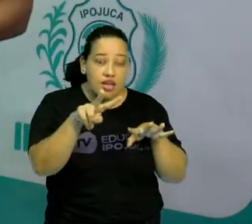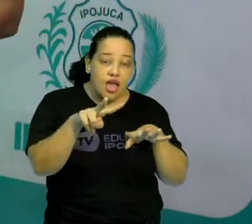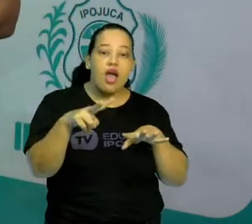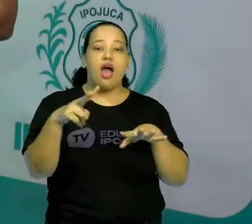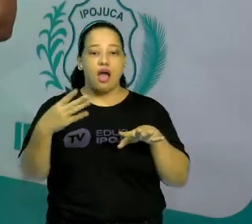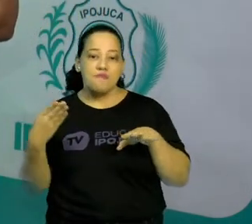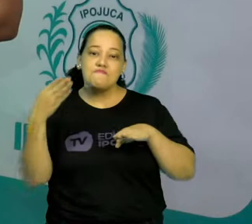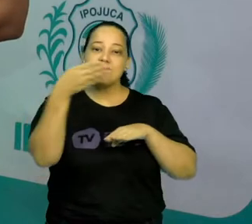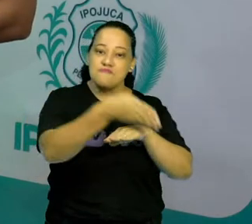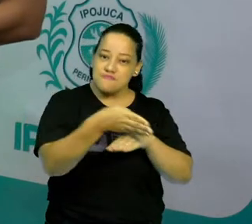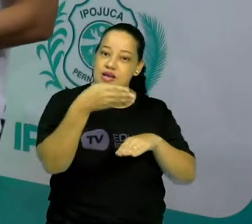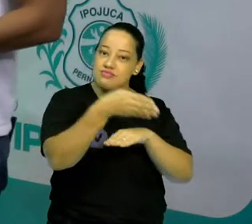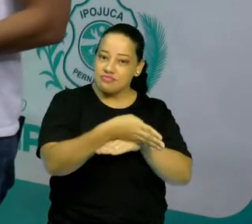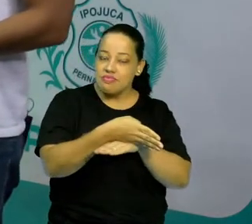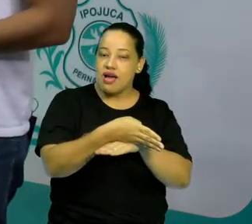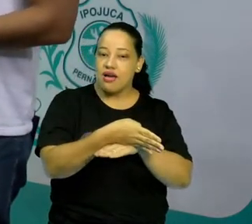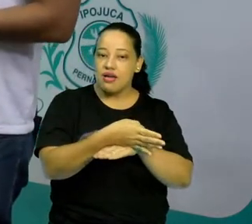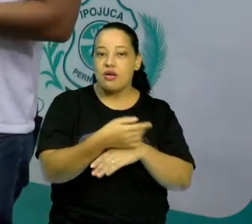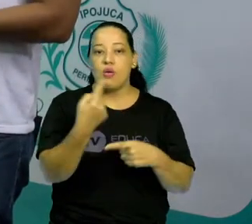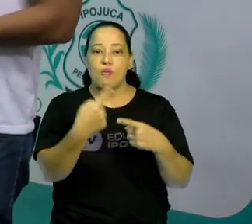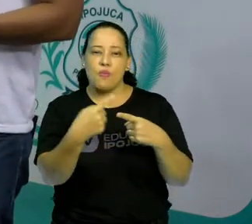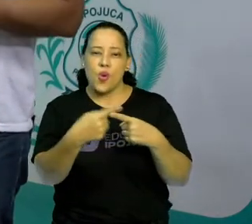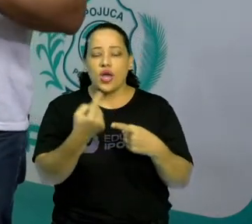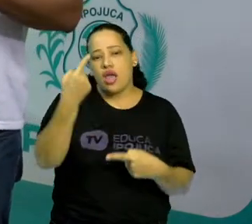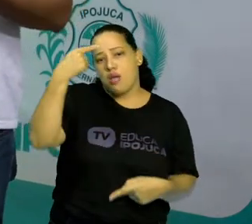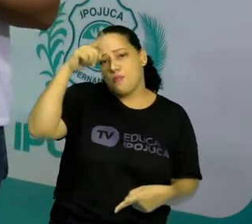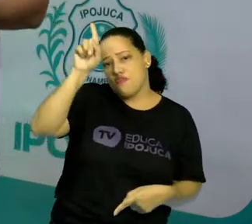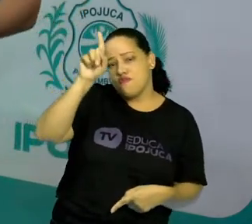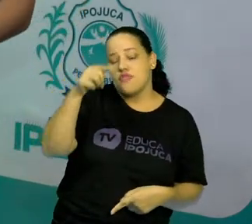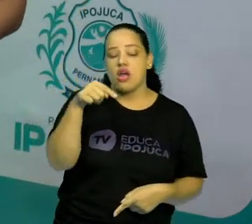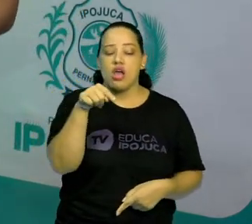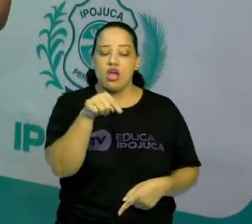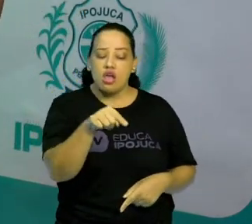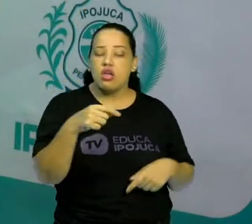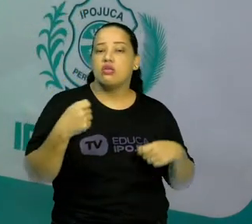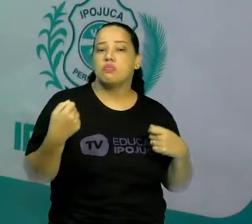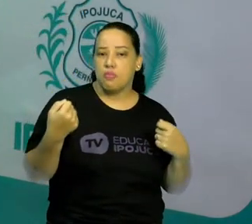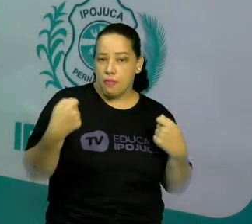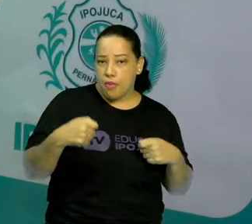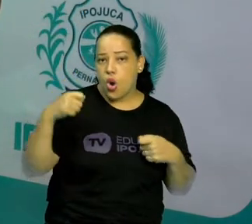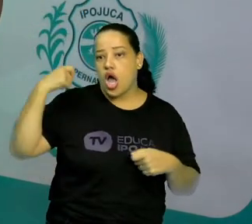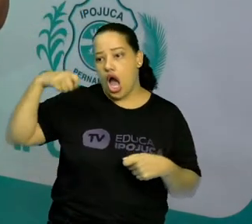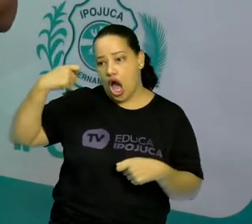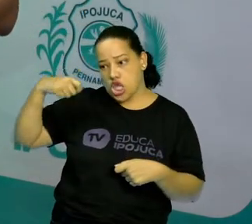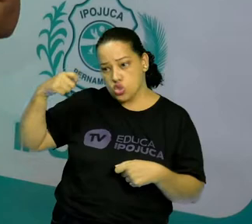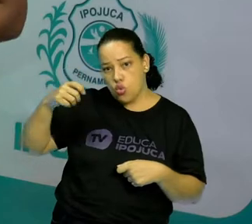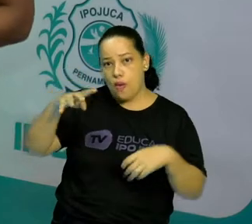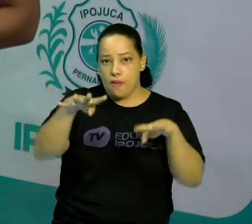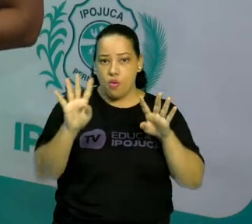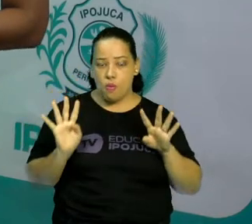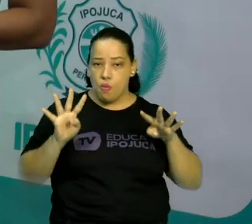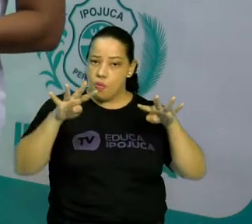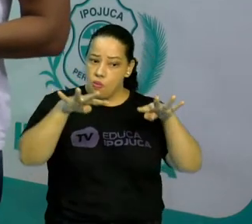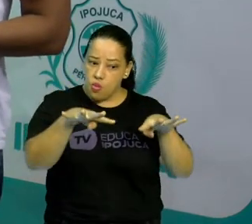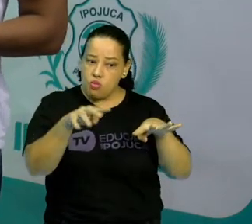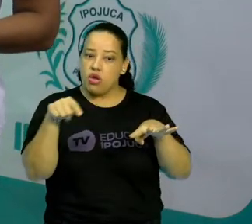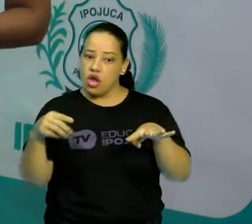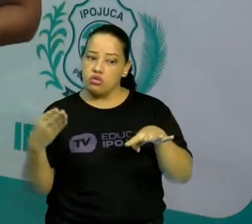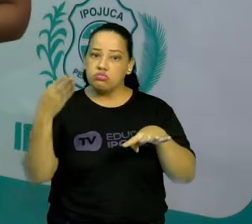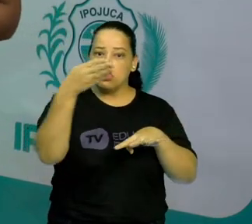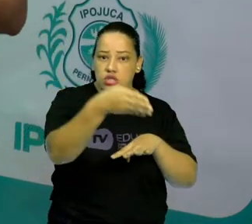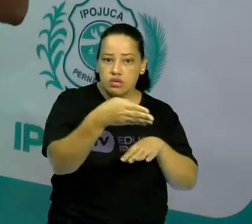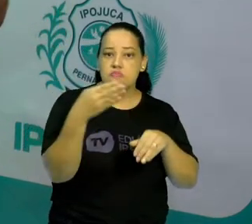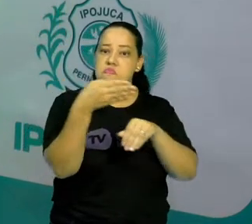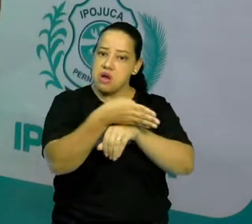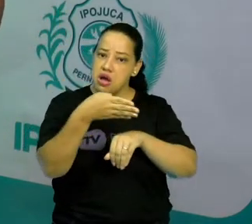que, dentro do processo de improvisação, os atores, eles podem interagir com o público e o público também pode interagir